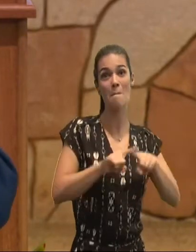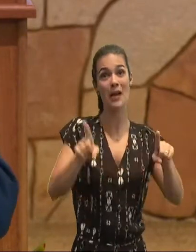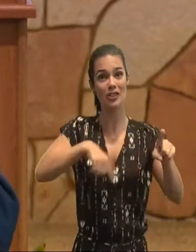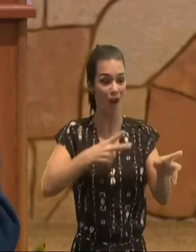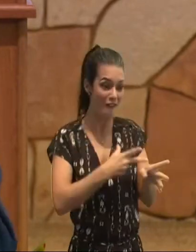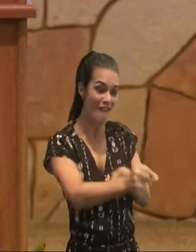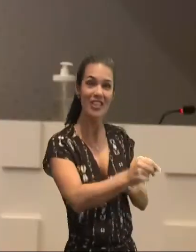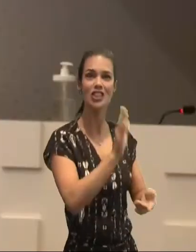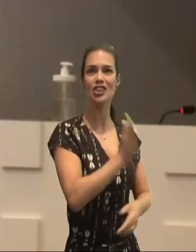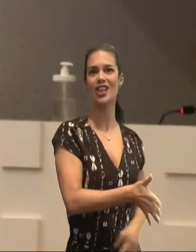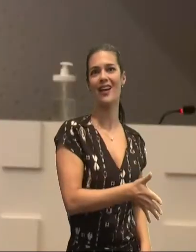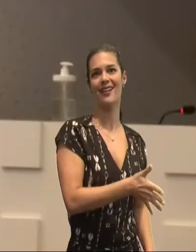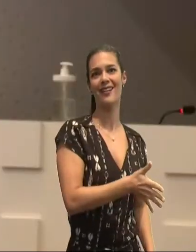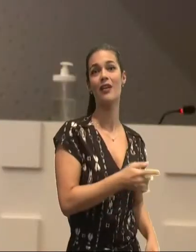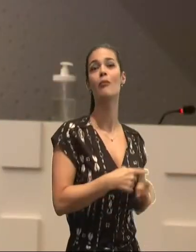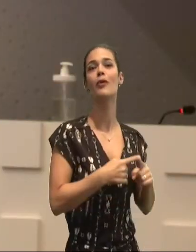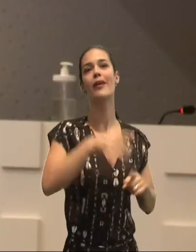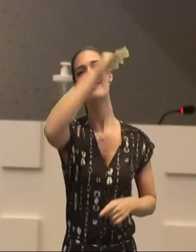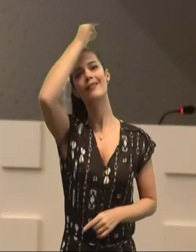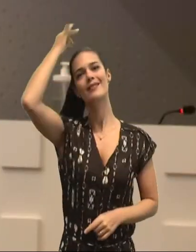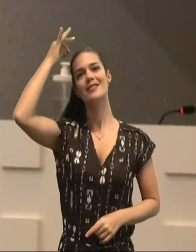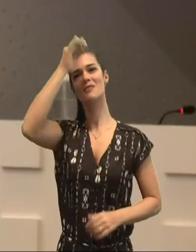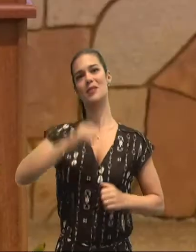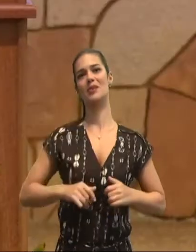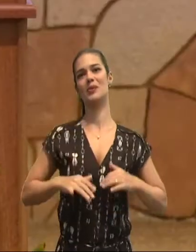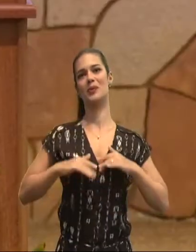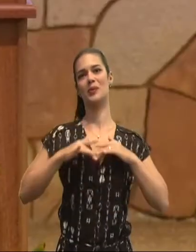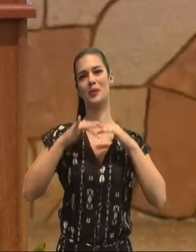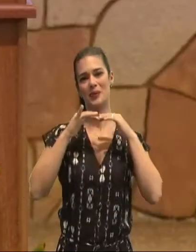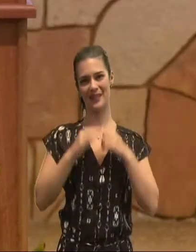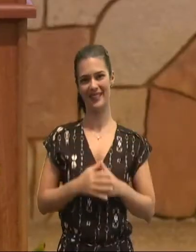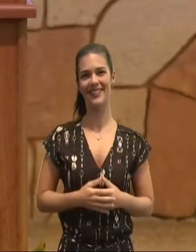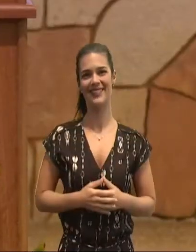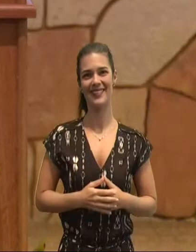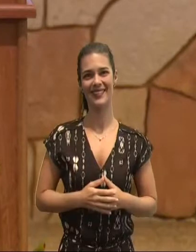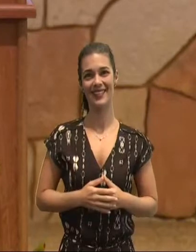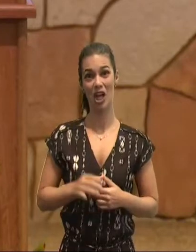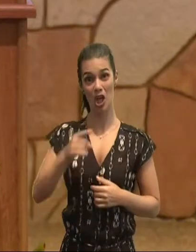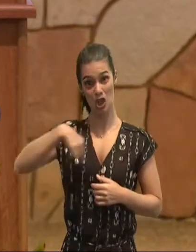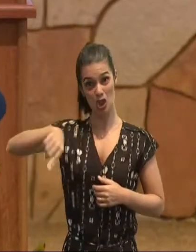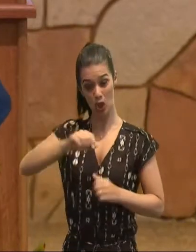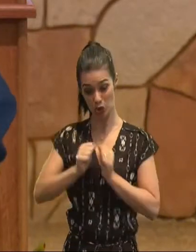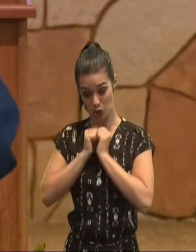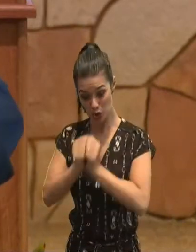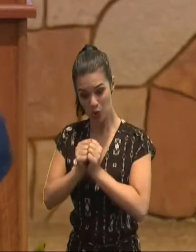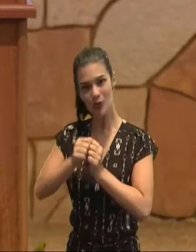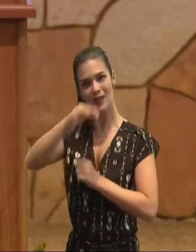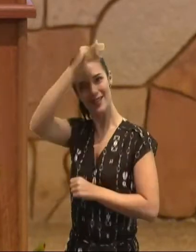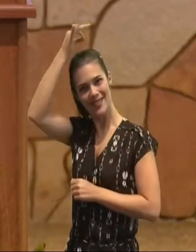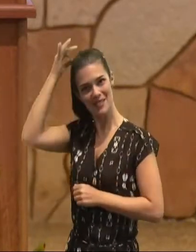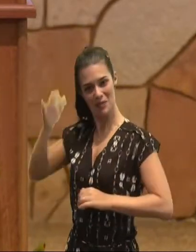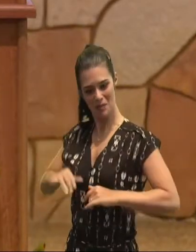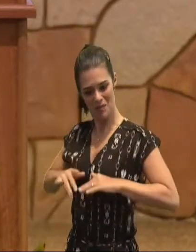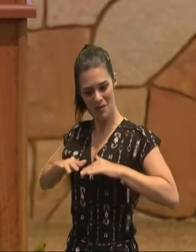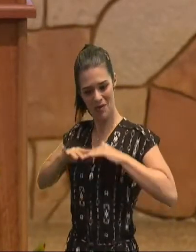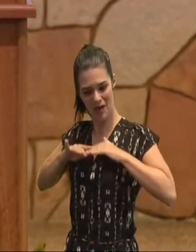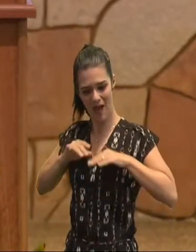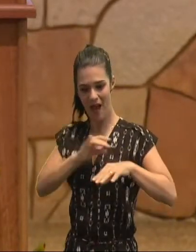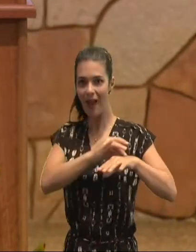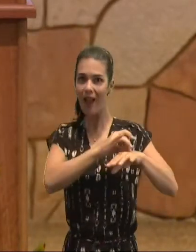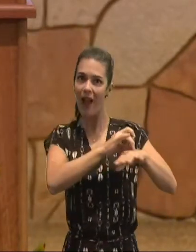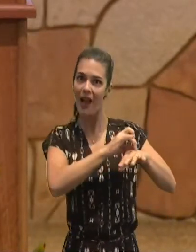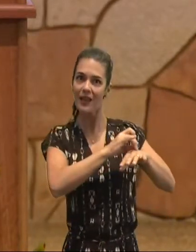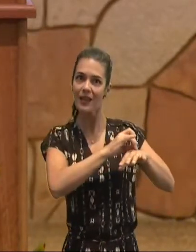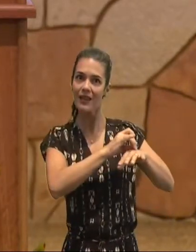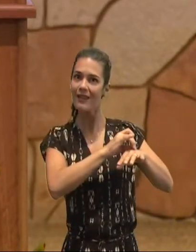e sobre o pecado, pelo Espírito, se nós andamos, pelo Espírito, nós vamos, mortificar, a carne, esse é o